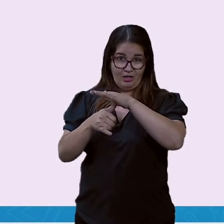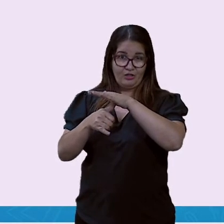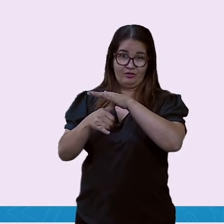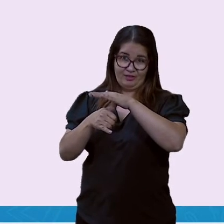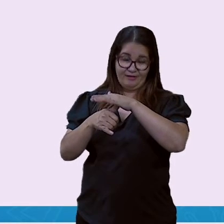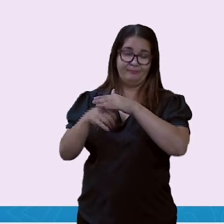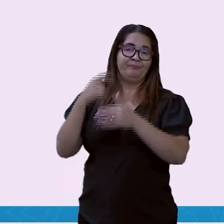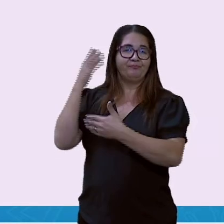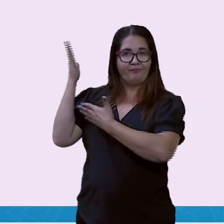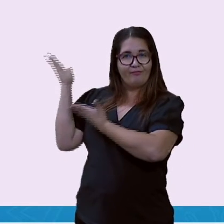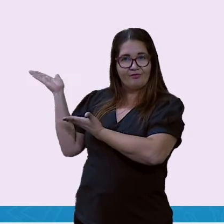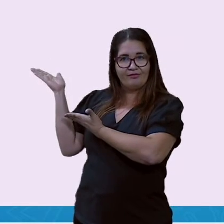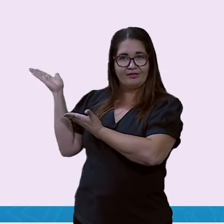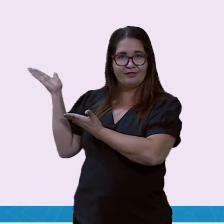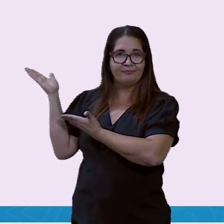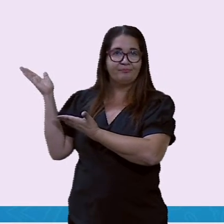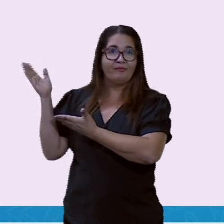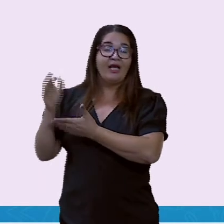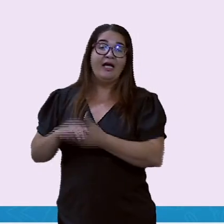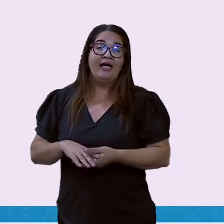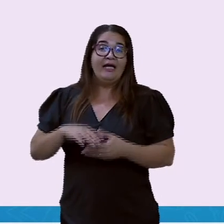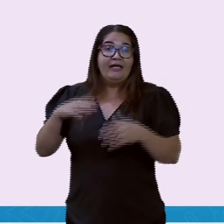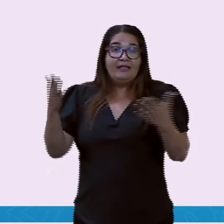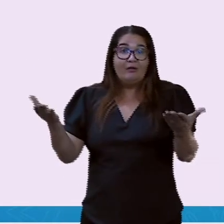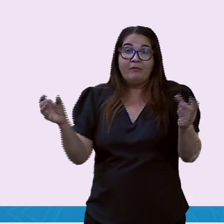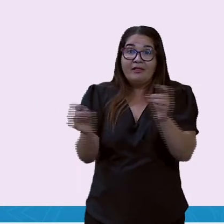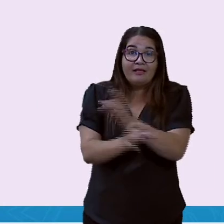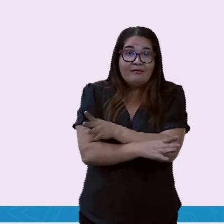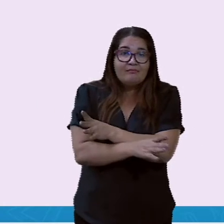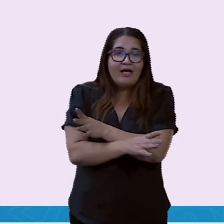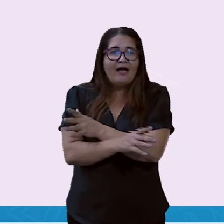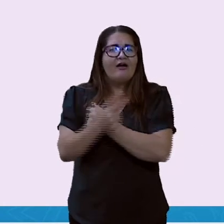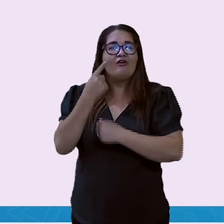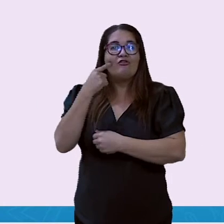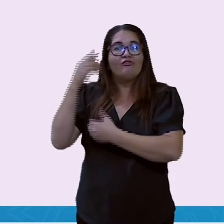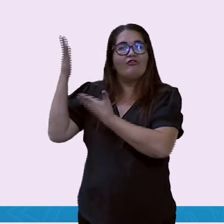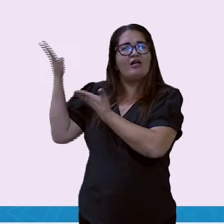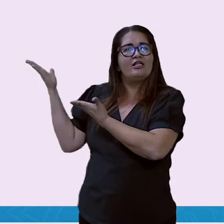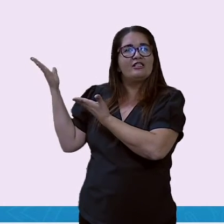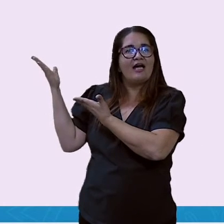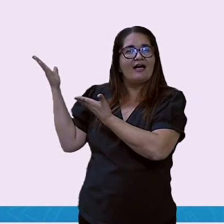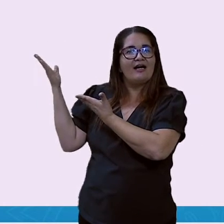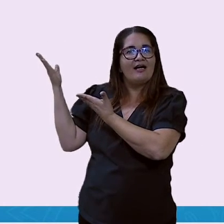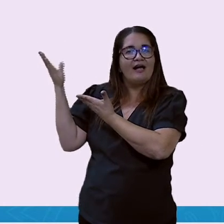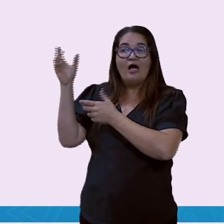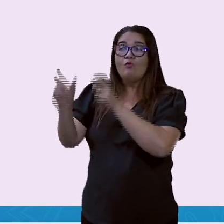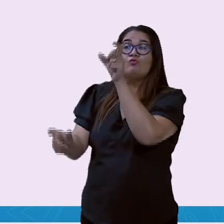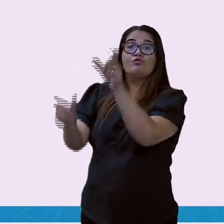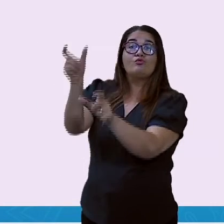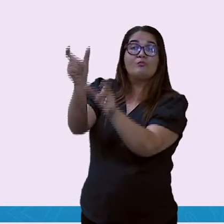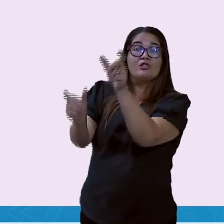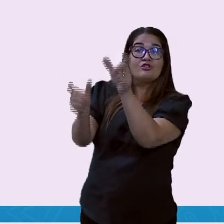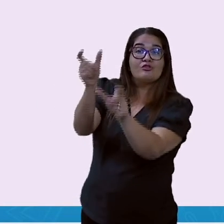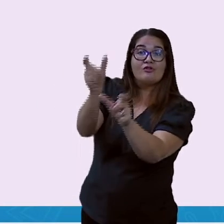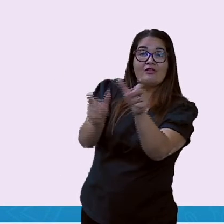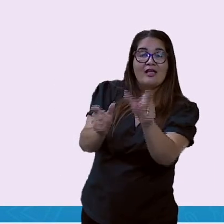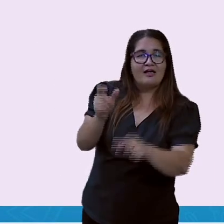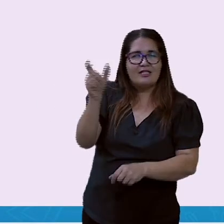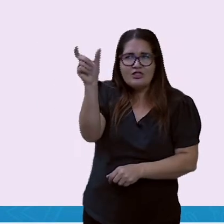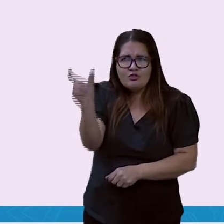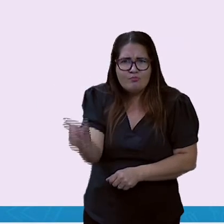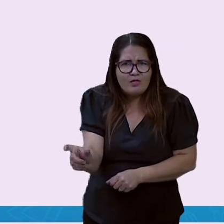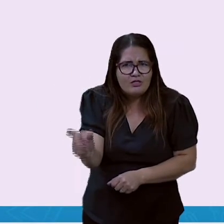aí no Engenhão. E para finalizarmos, os mascotes. Então, pessoal, desde